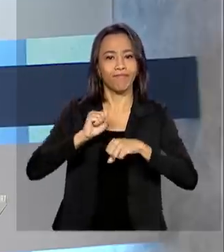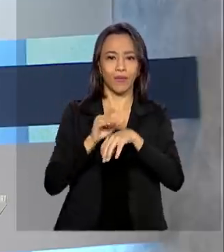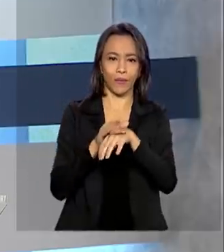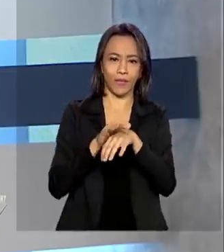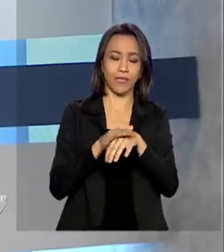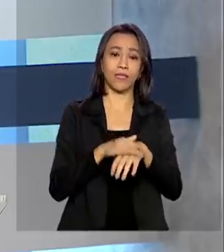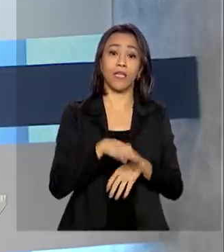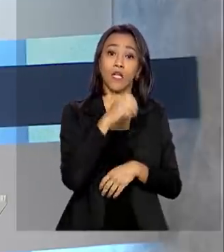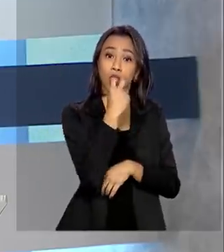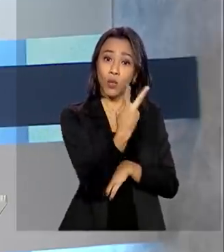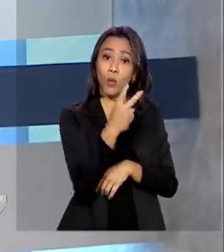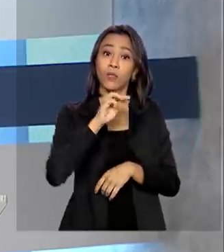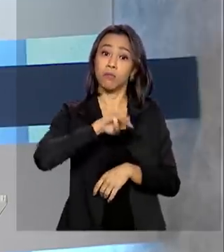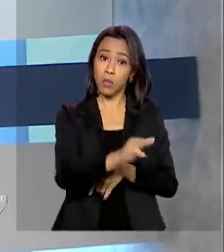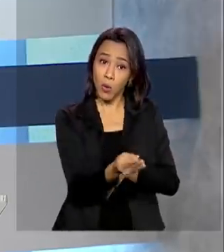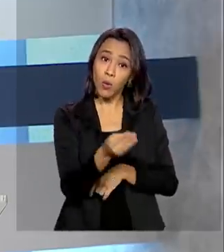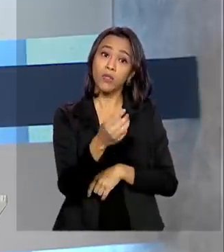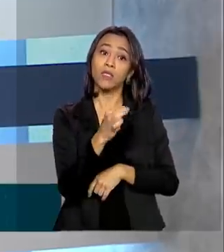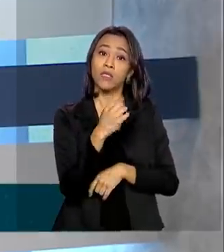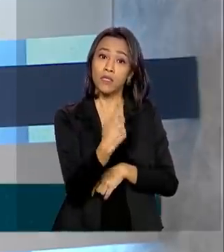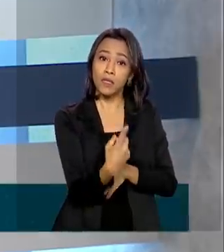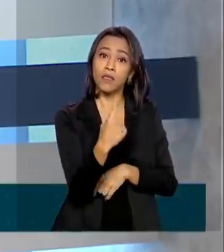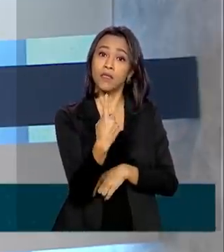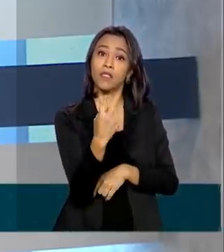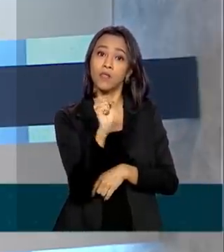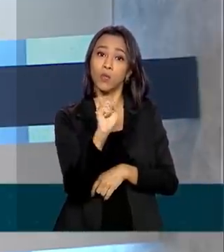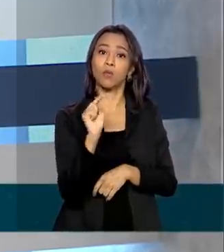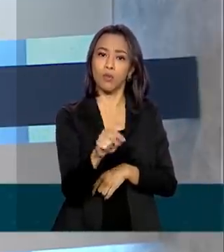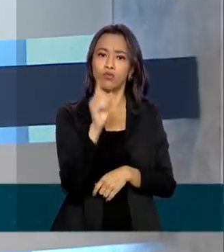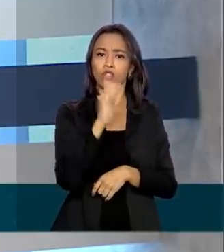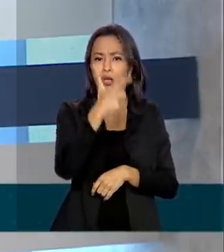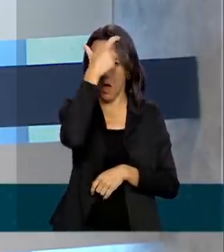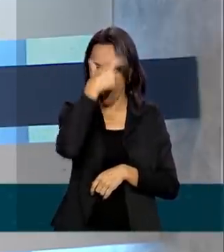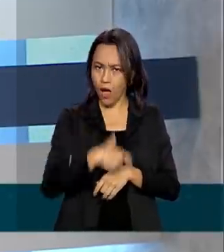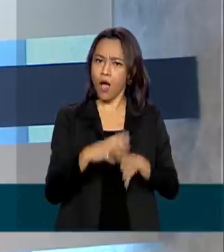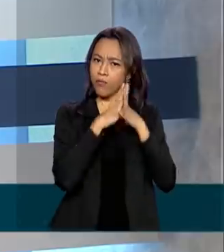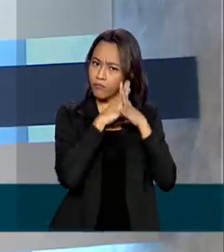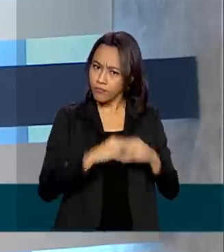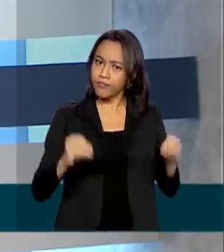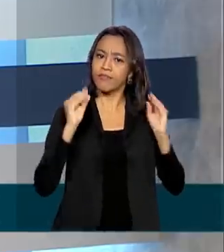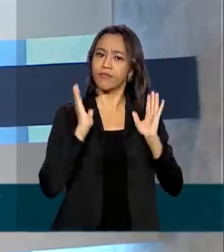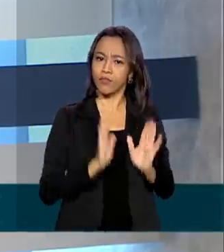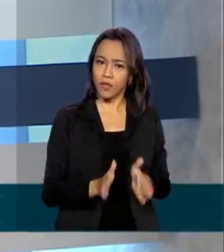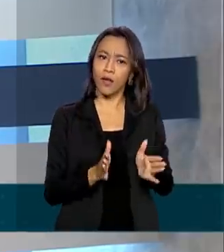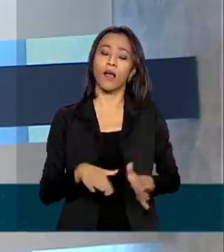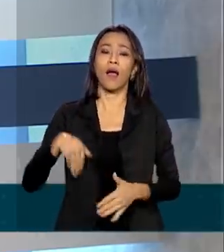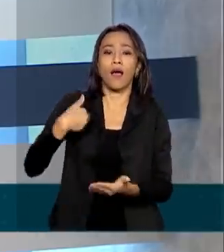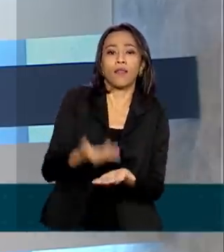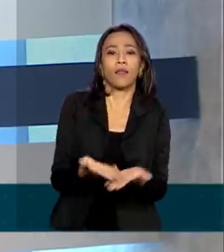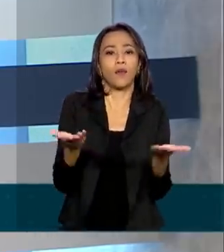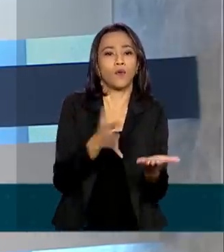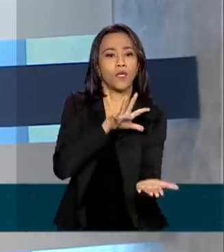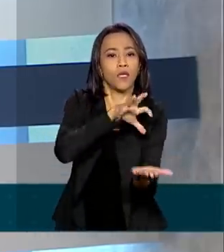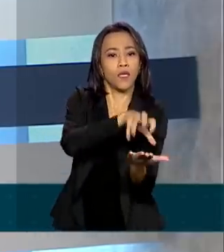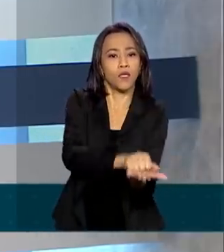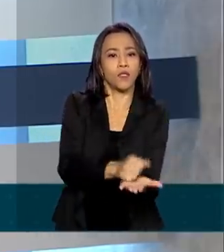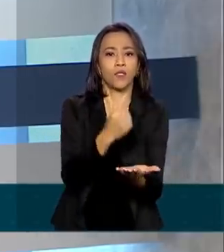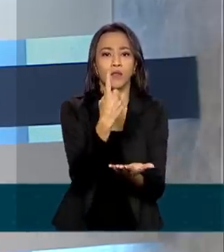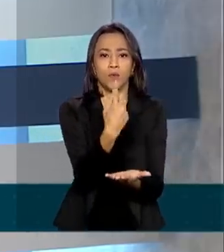.118.000 já estão recuperados, segundo o Ministério. Até agora, o país registrou 101